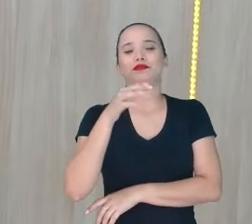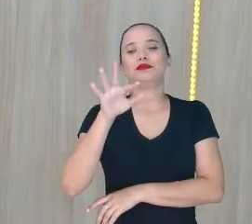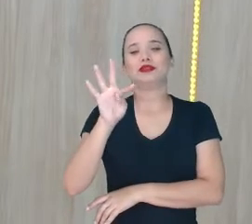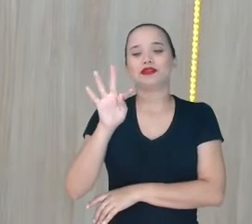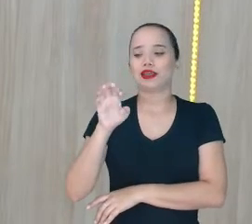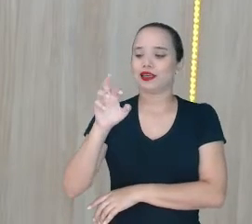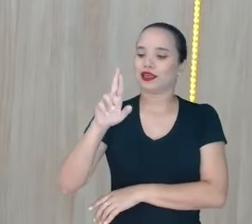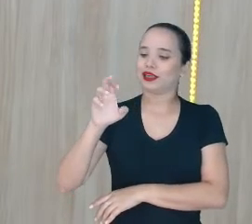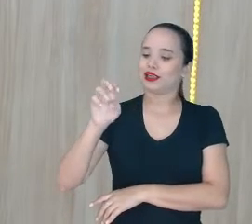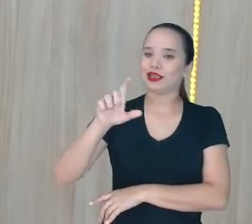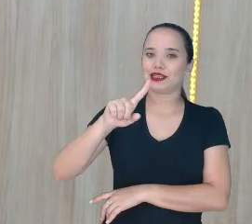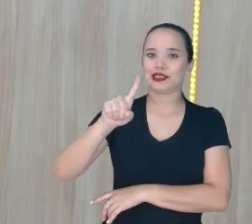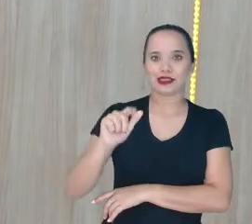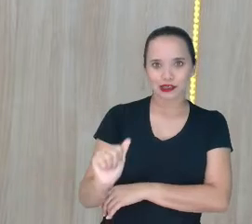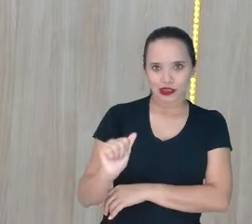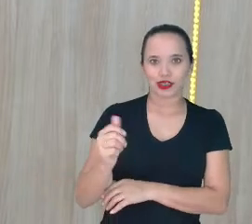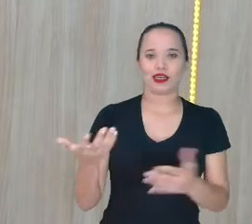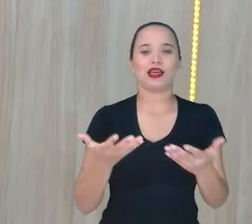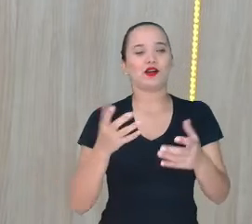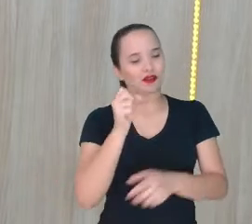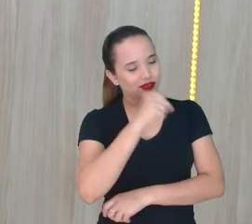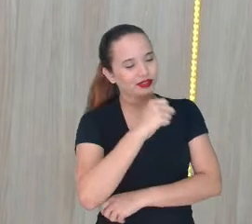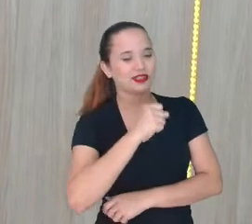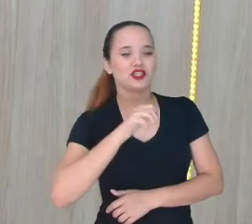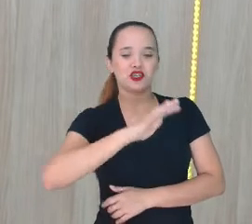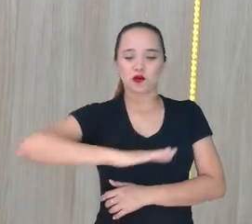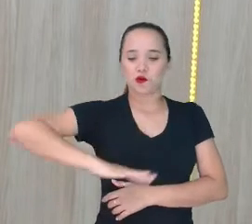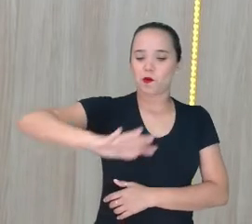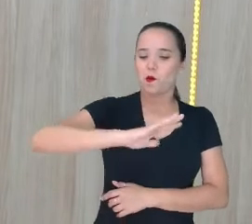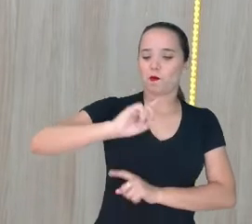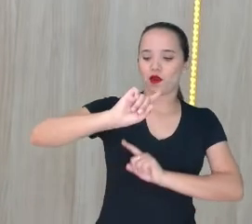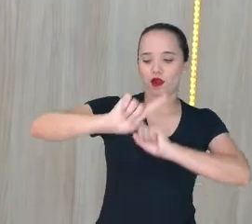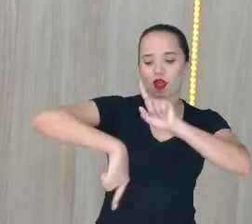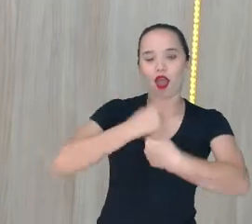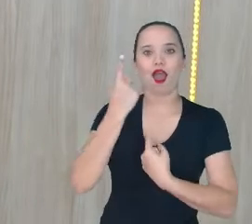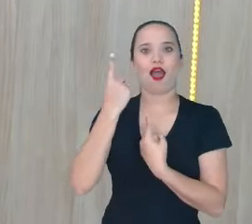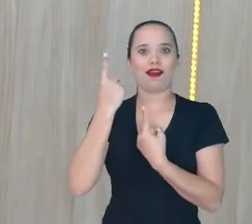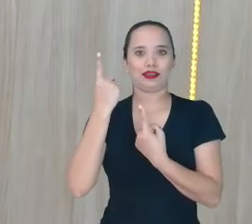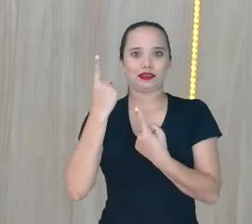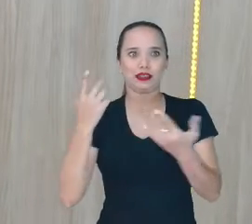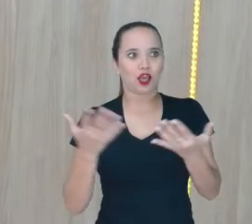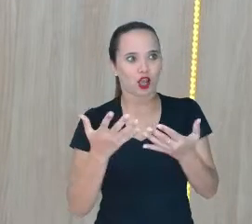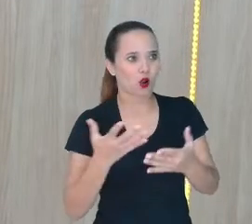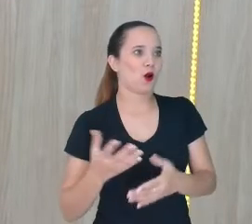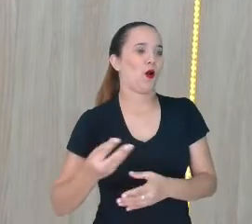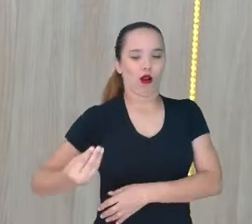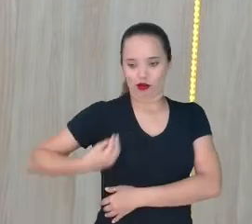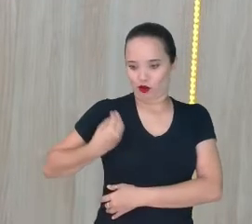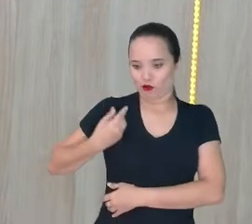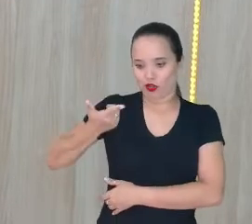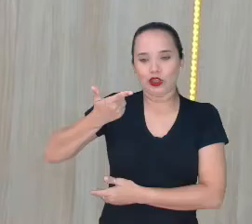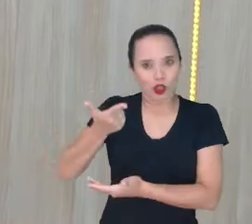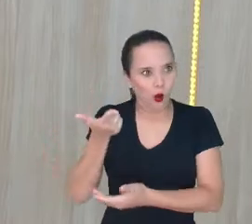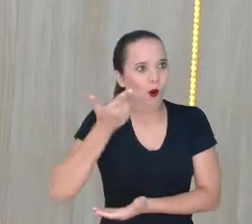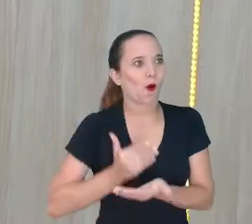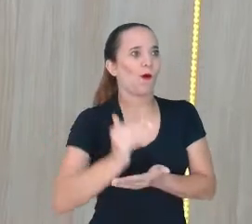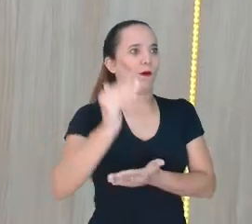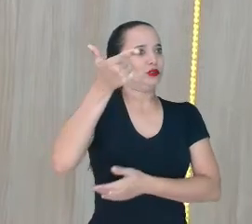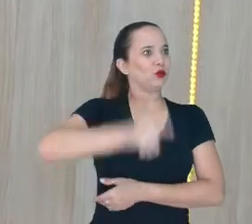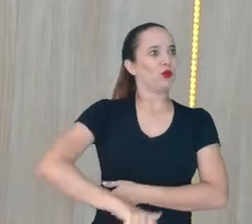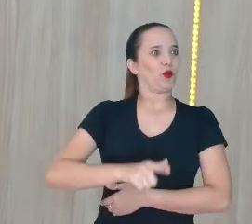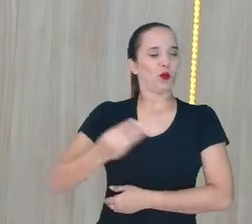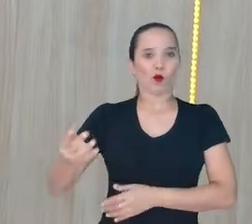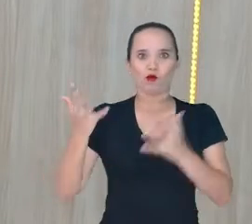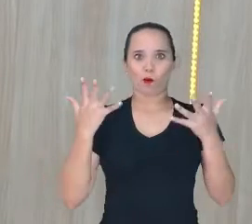o ambiente Mudou de nível Subimos aqui o nível Juninho Agora a gente zerou a vida mesmo Na questão de beleza Viu? Menino do